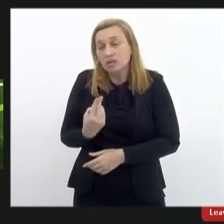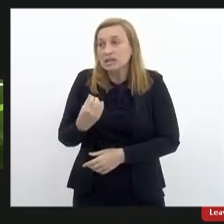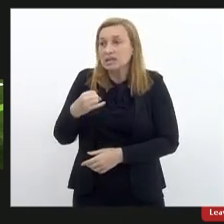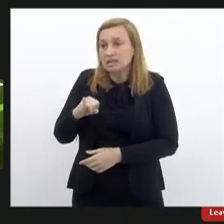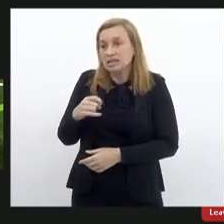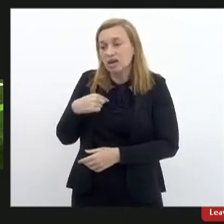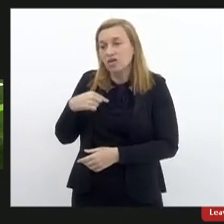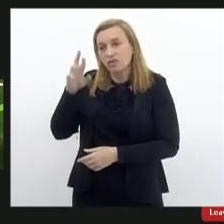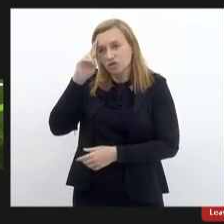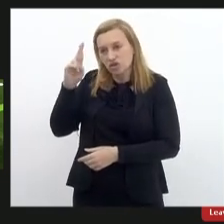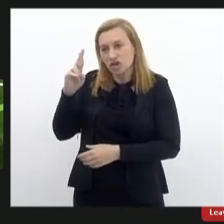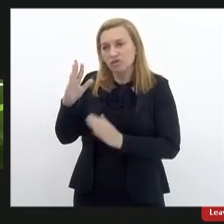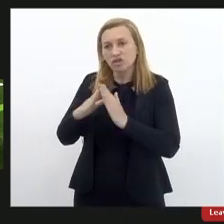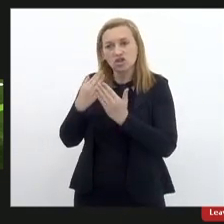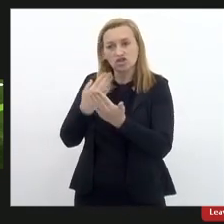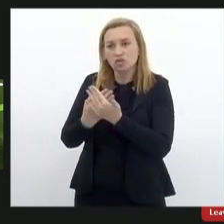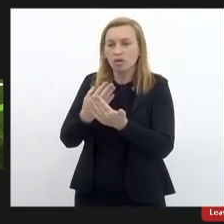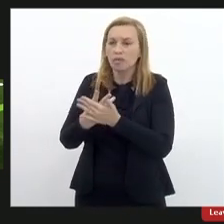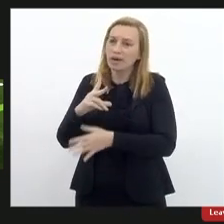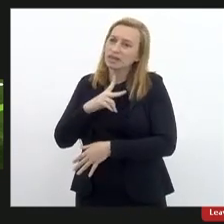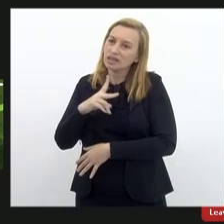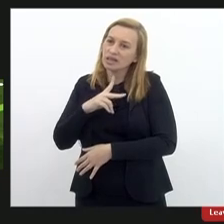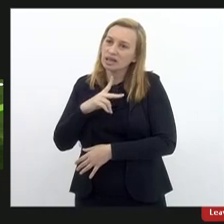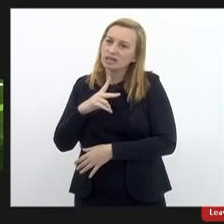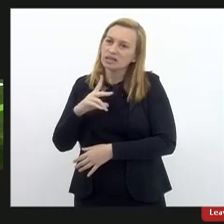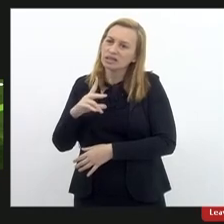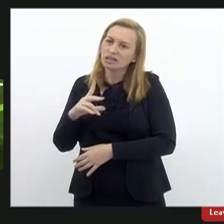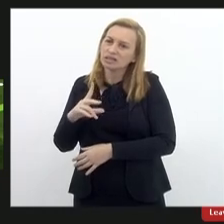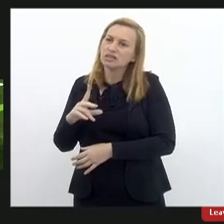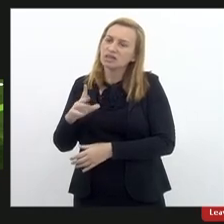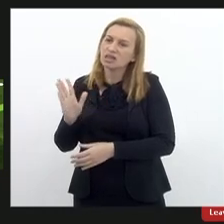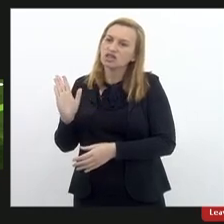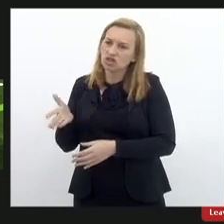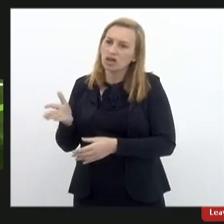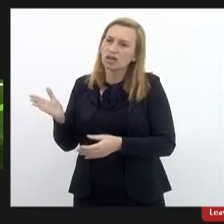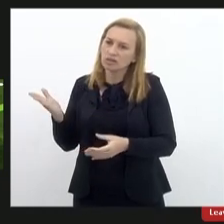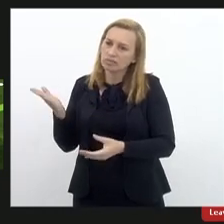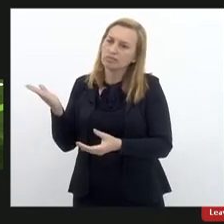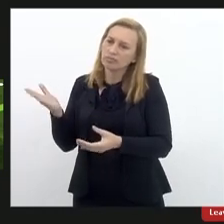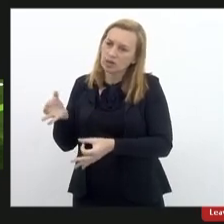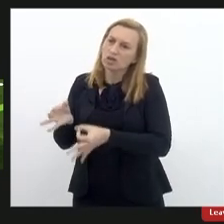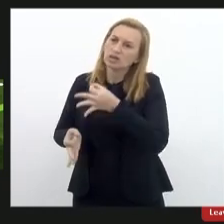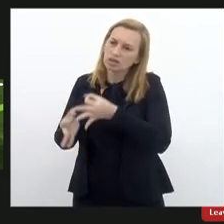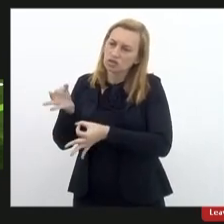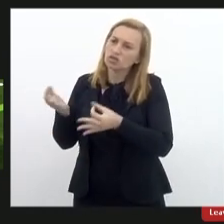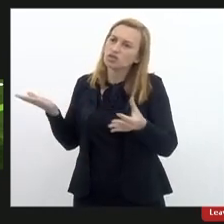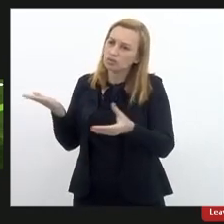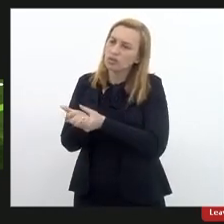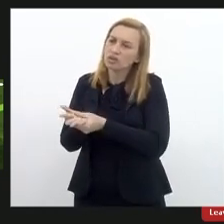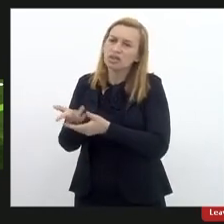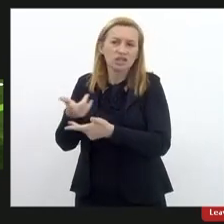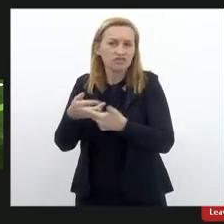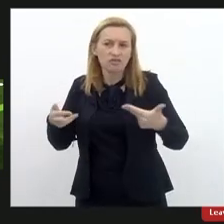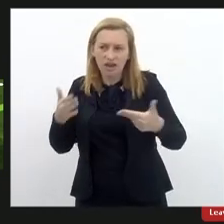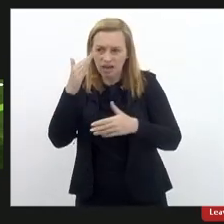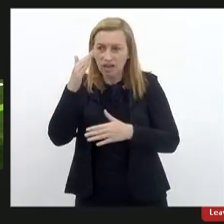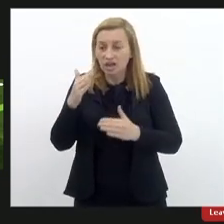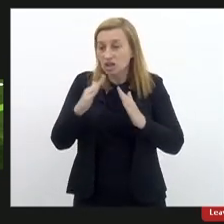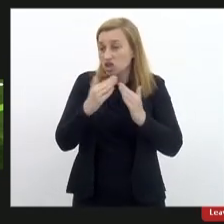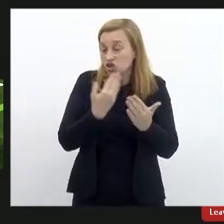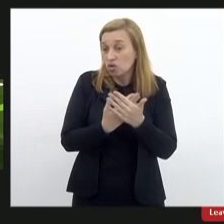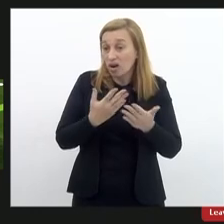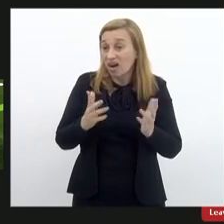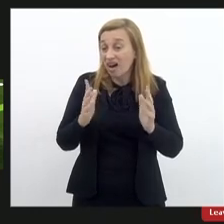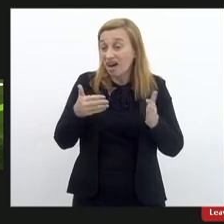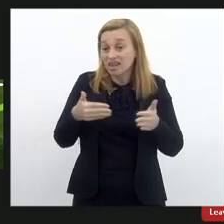fosse dona de escola particular, eu teria colocado na justiça, porque tem muitas escolas até hoje dessa